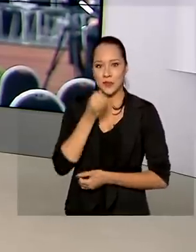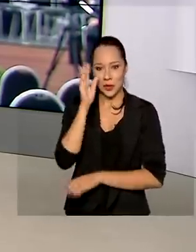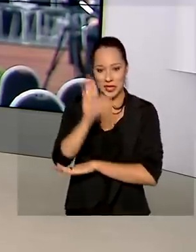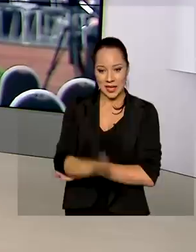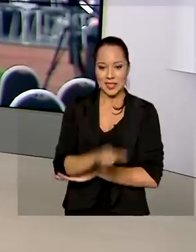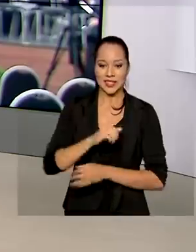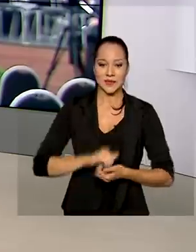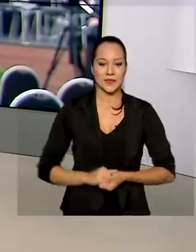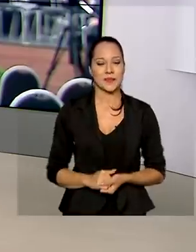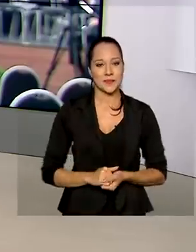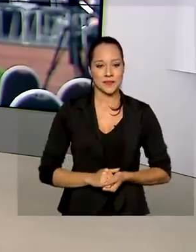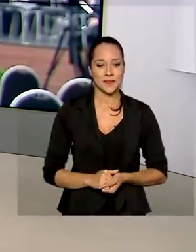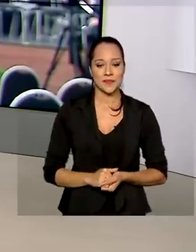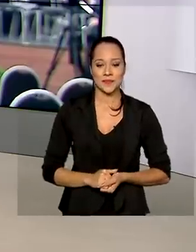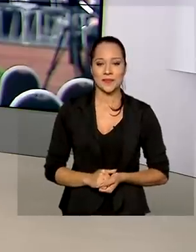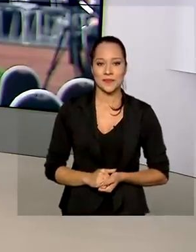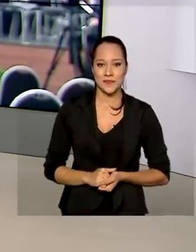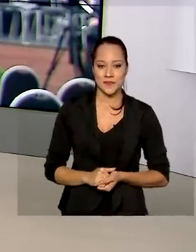tarde.